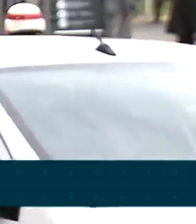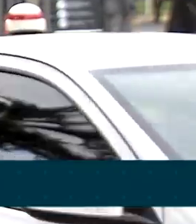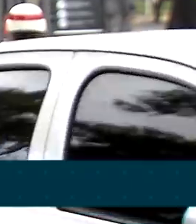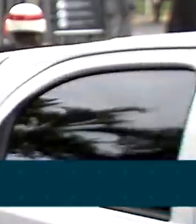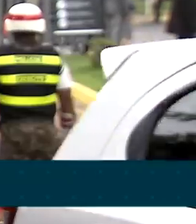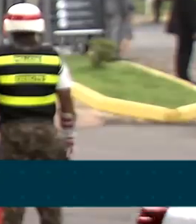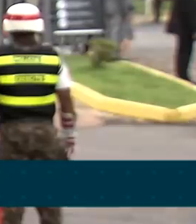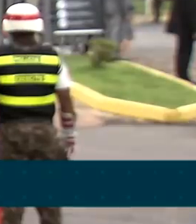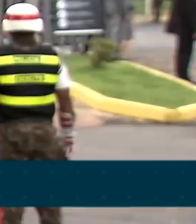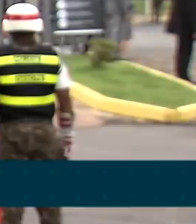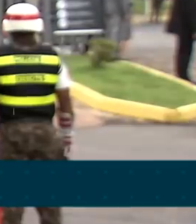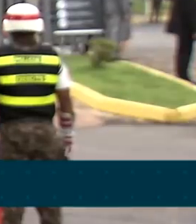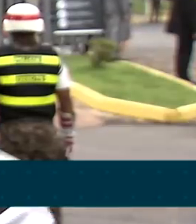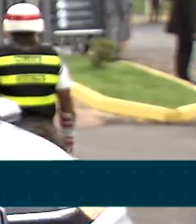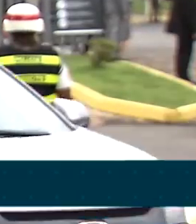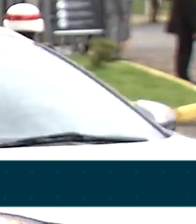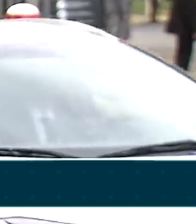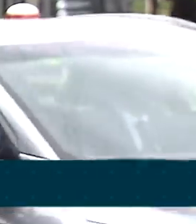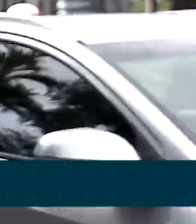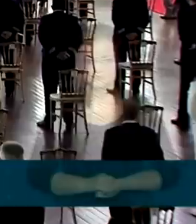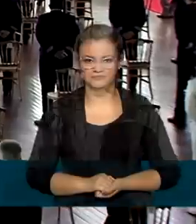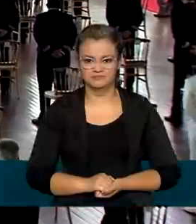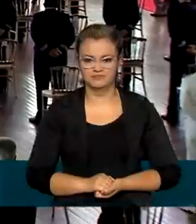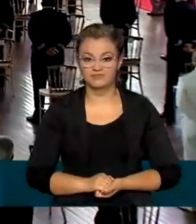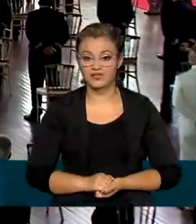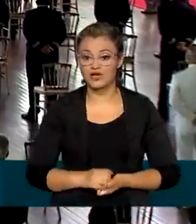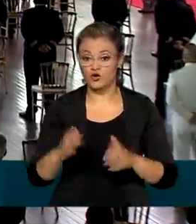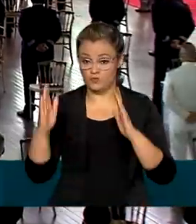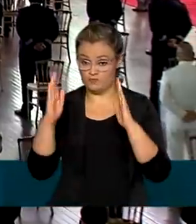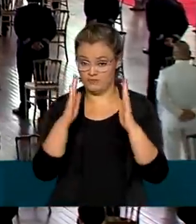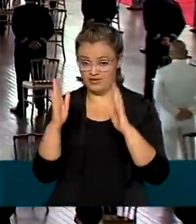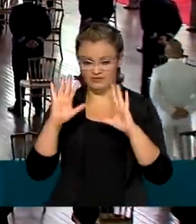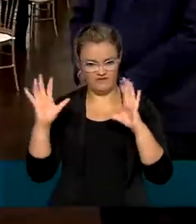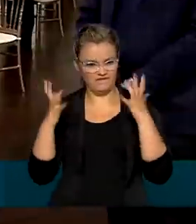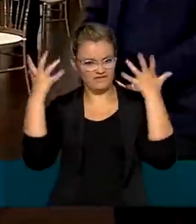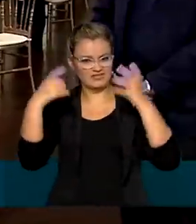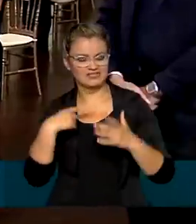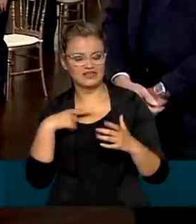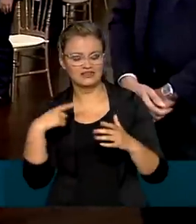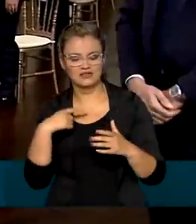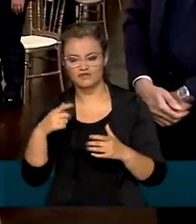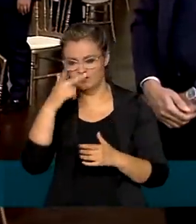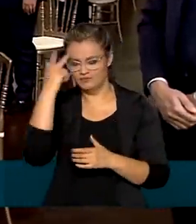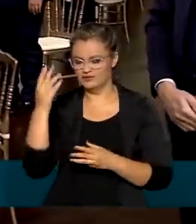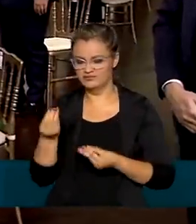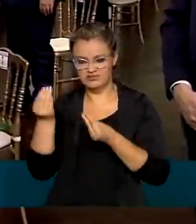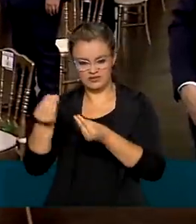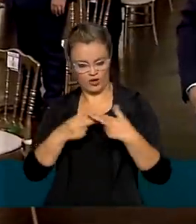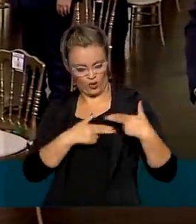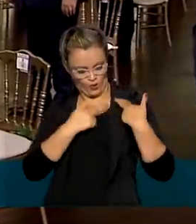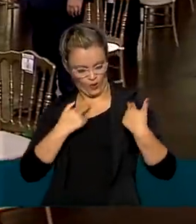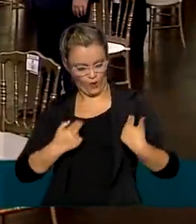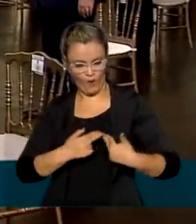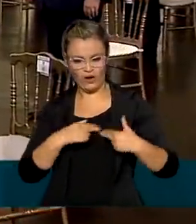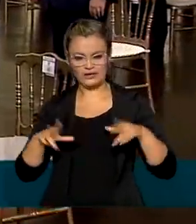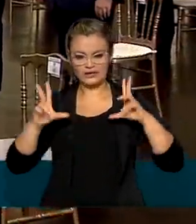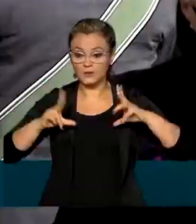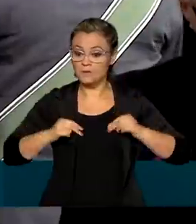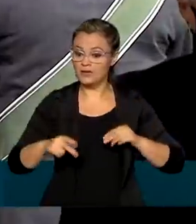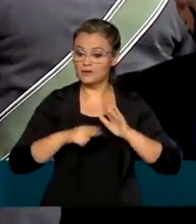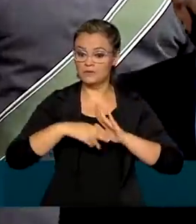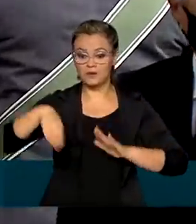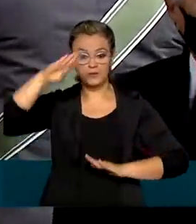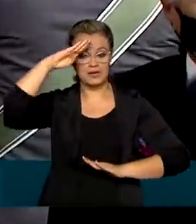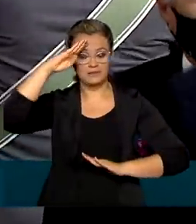proteção do território e da nação brasileira. Durante o evento, autoridades receberam a Medalha de Ordem do Mérito Militar